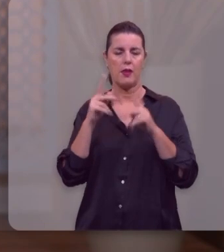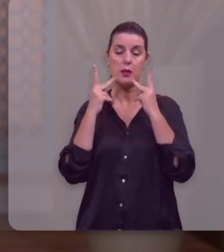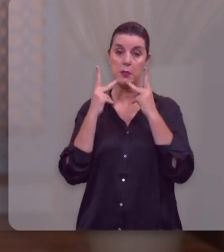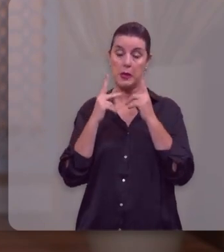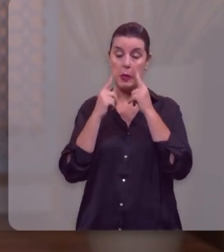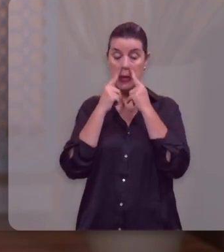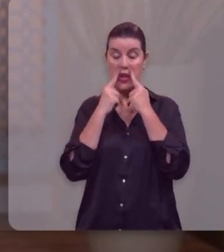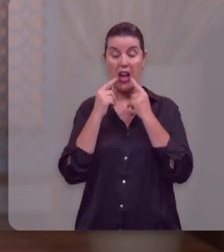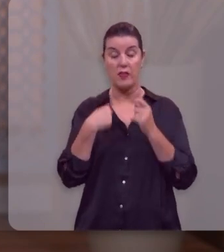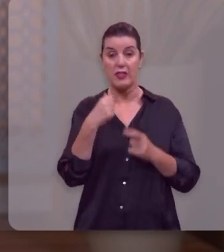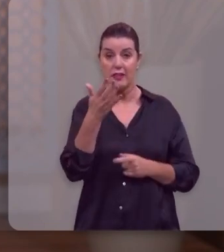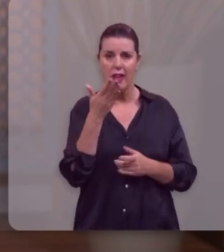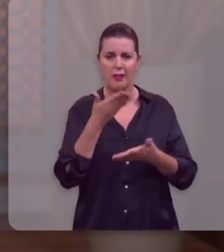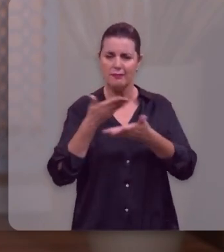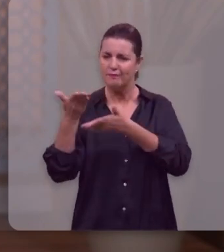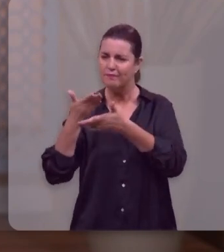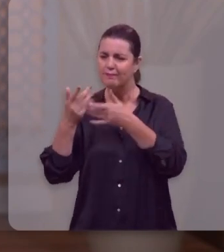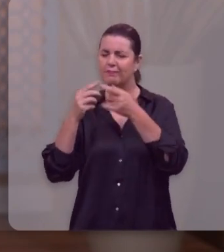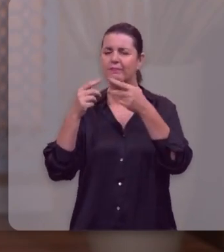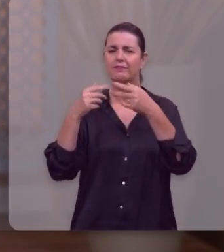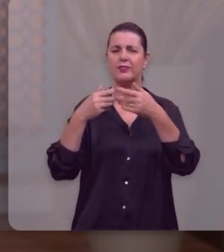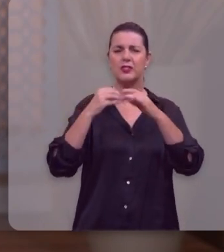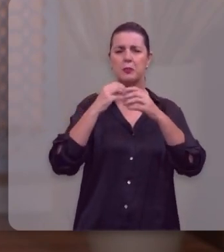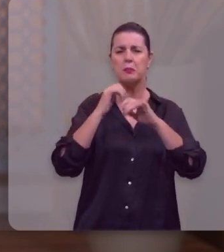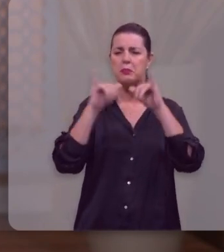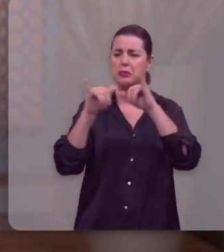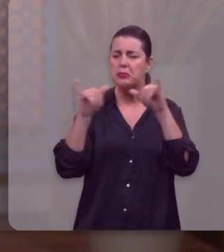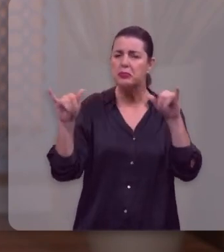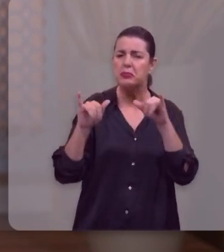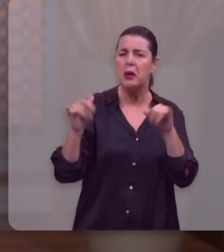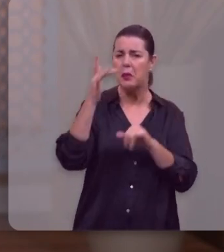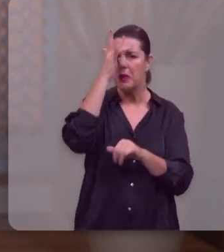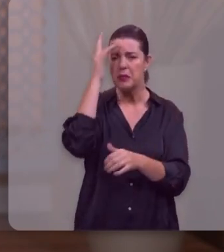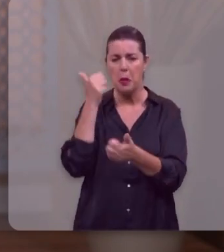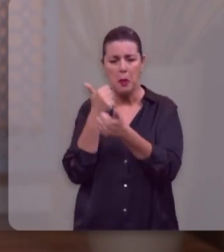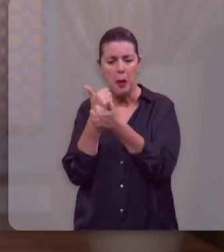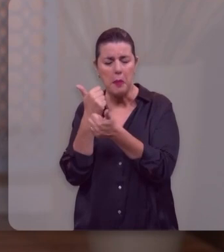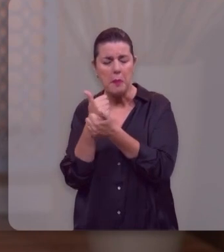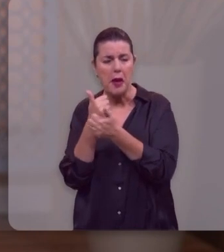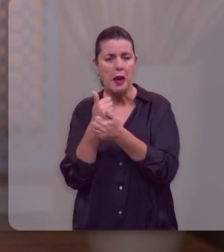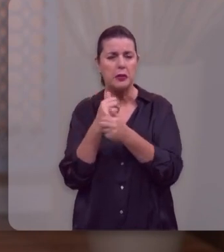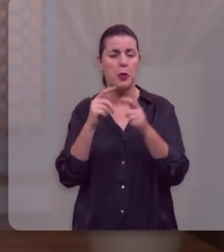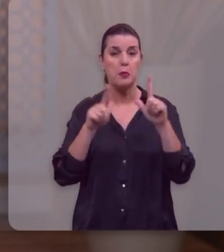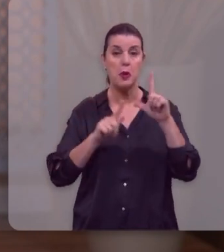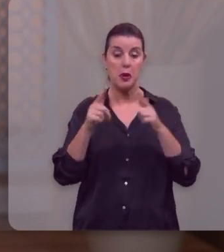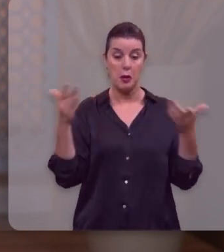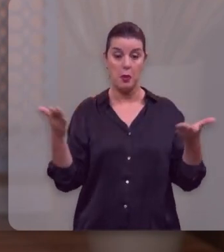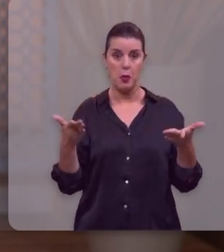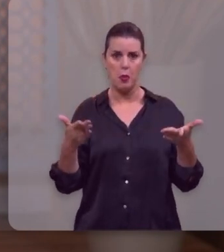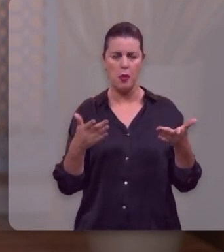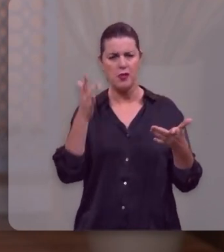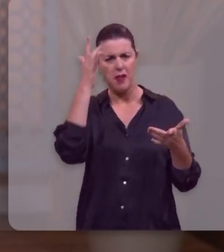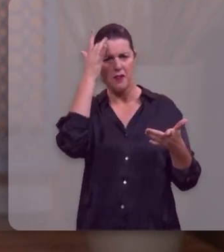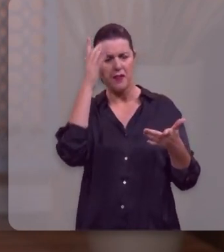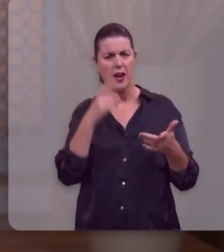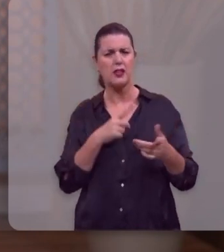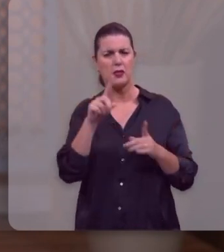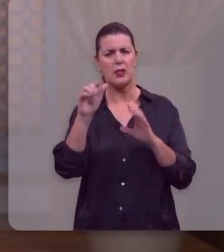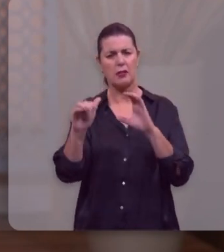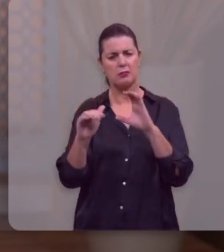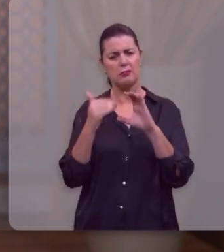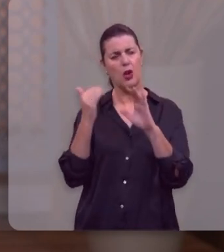mensagem. Se você quer compartilhar com alguém próximo a você, esse programa de hoje é muito fácil de fazê-lo.